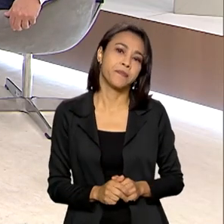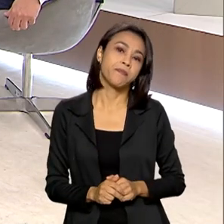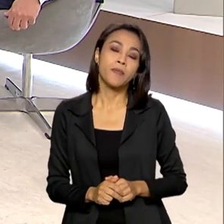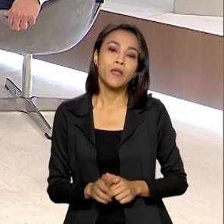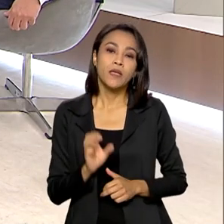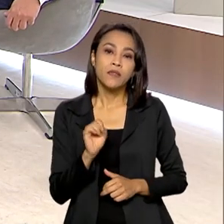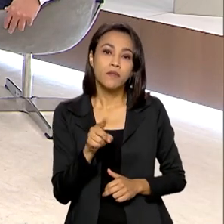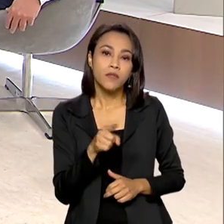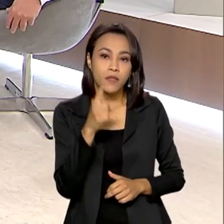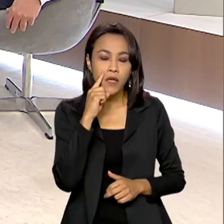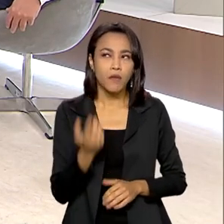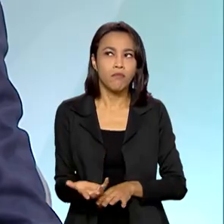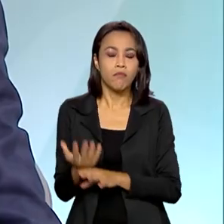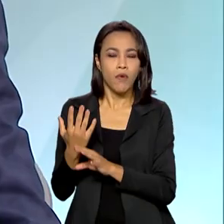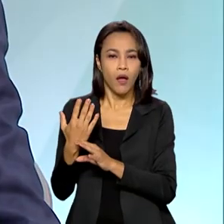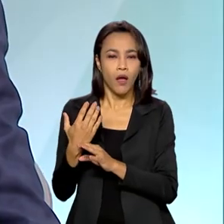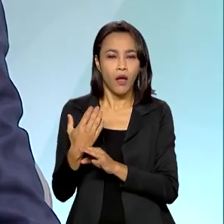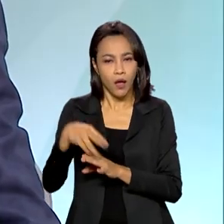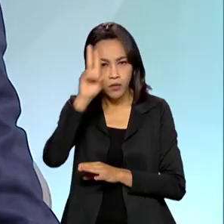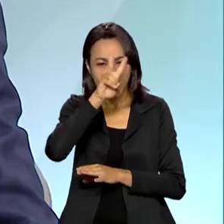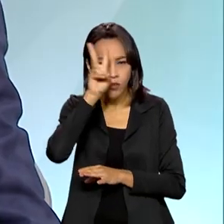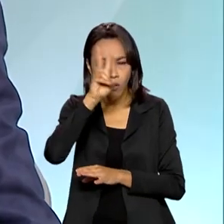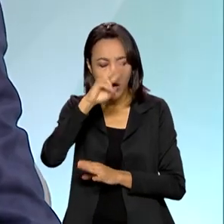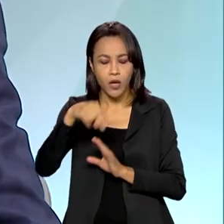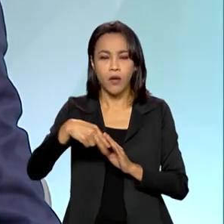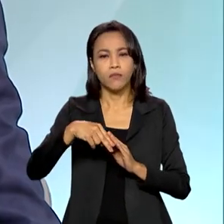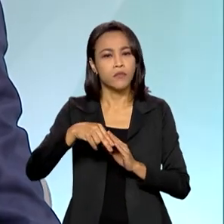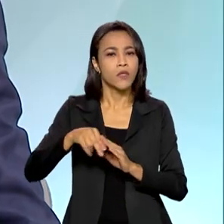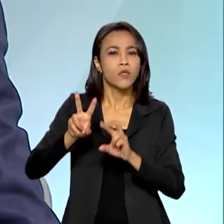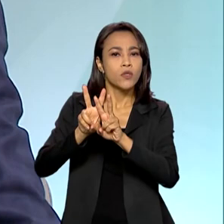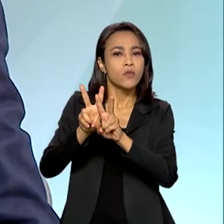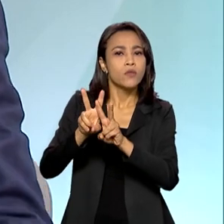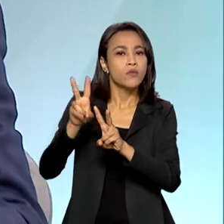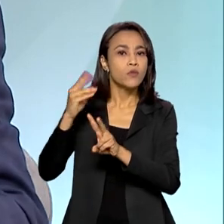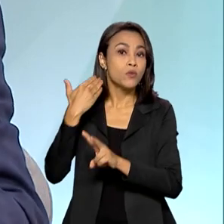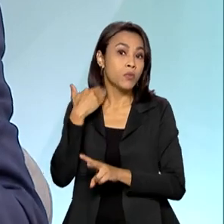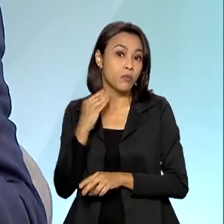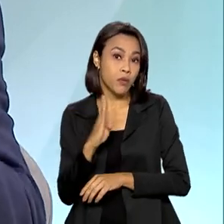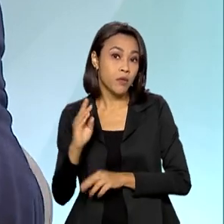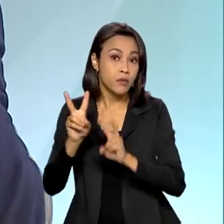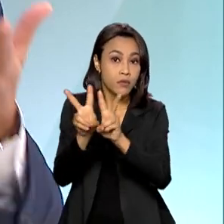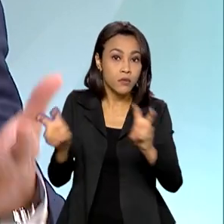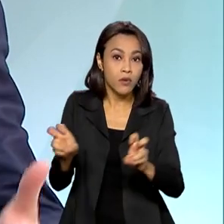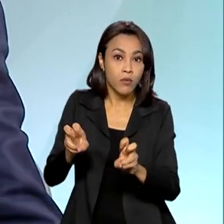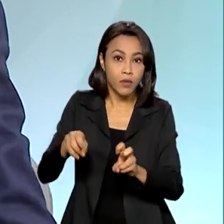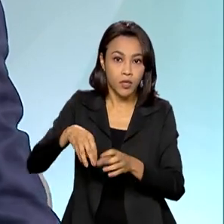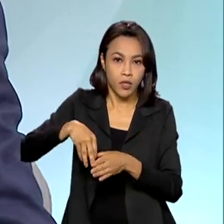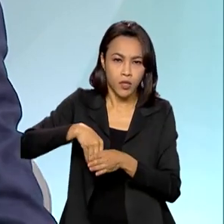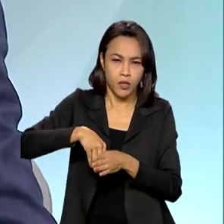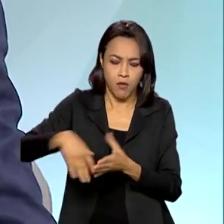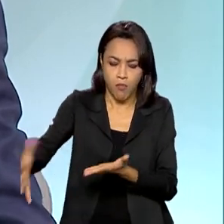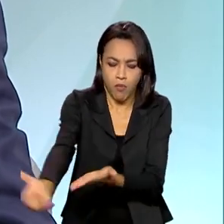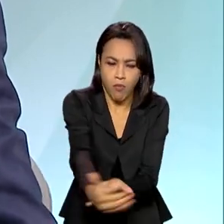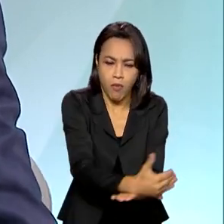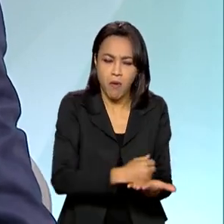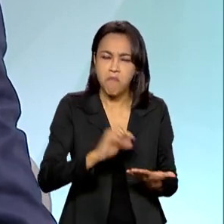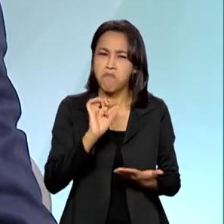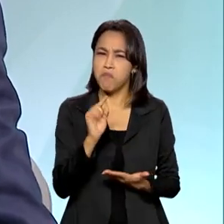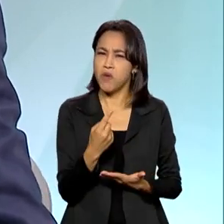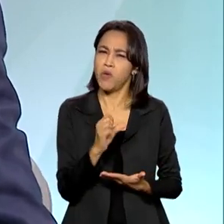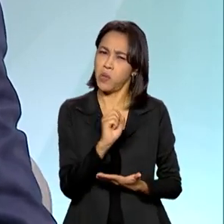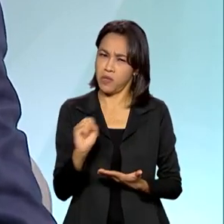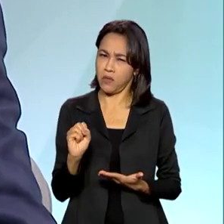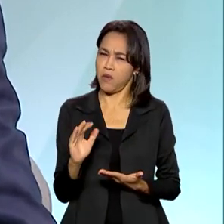pegar o histórico do Banco do Brasil em relação à agricultura, isso remonta a 1.800 e alguma coisa. Onde nós